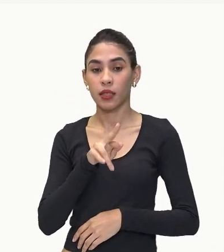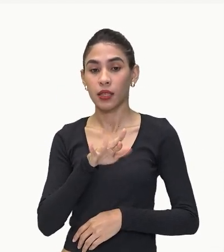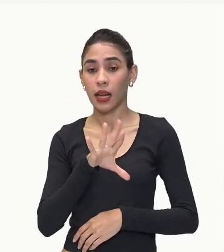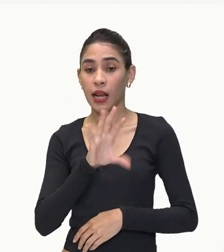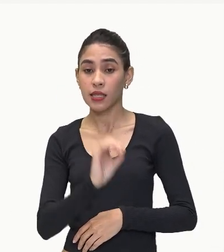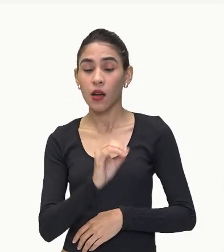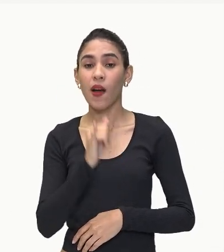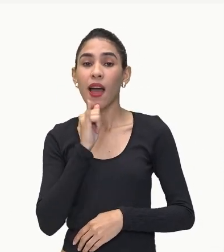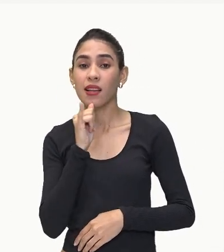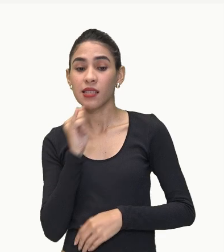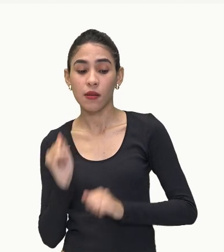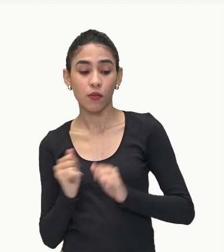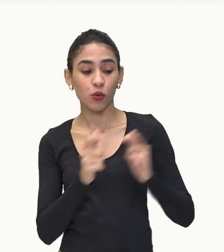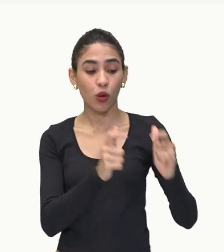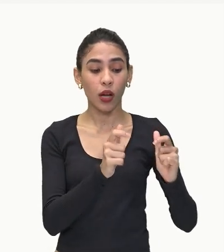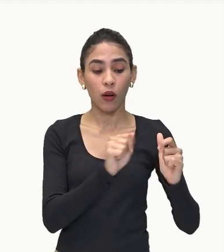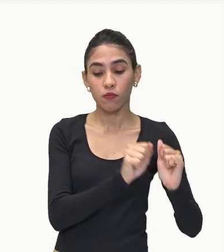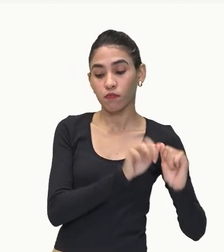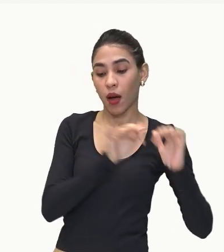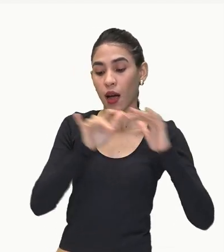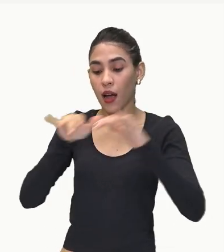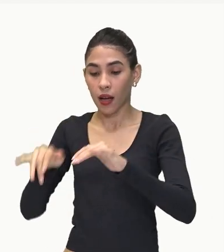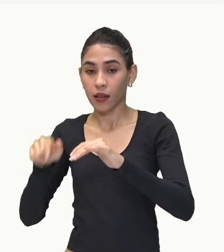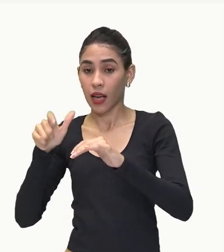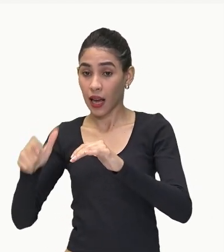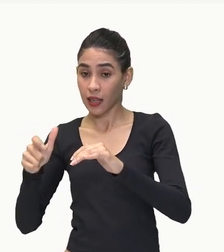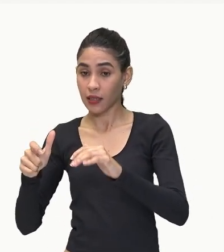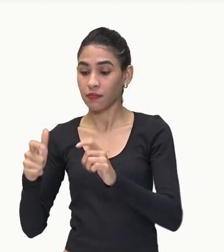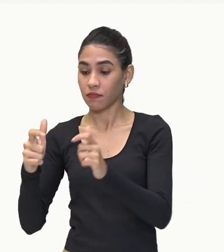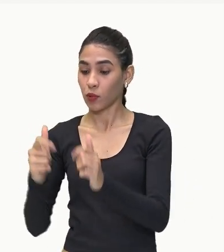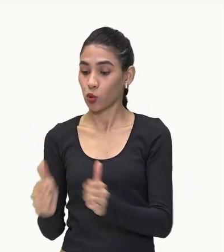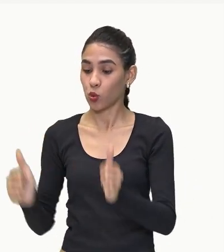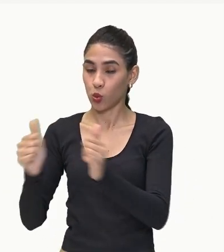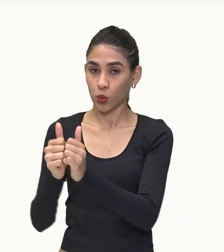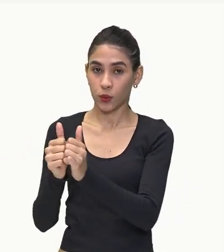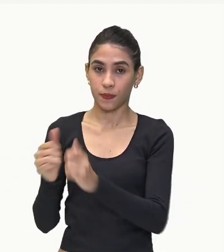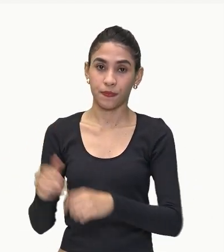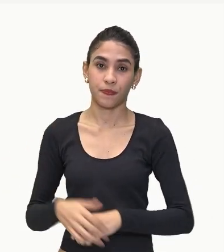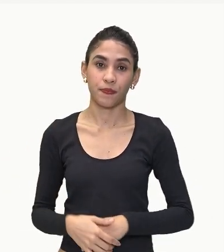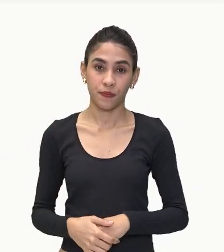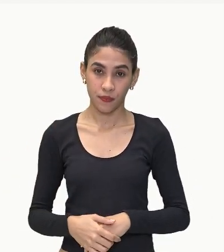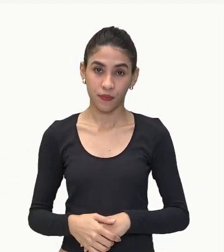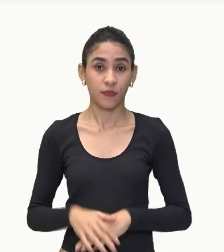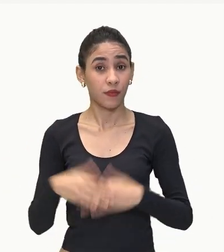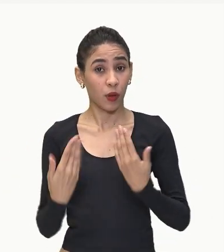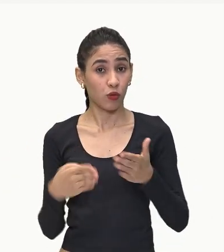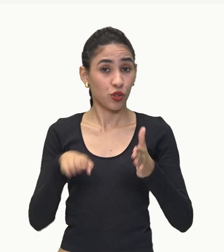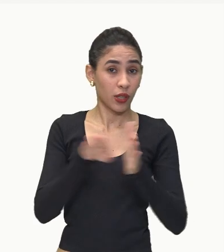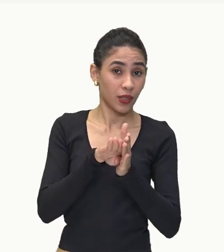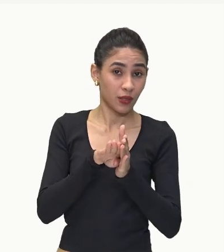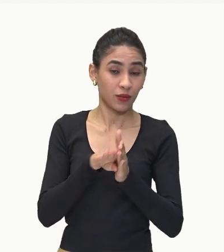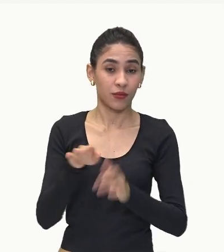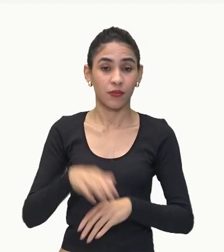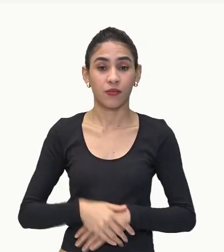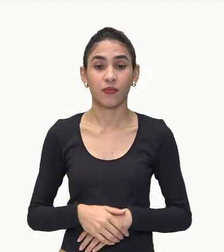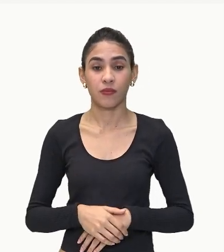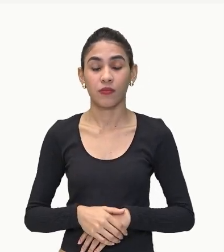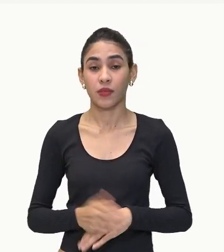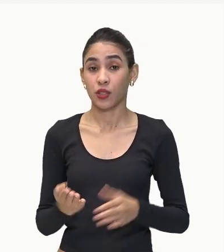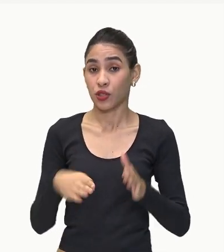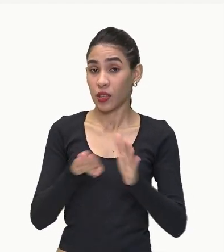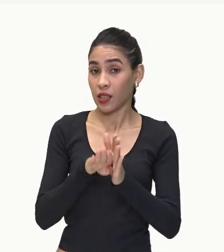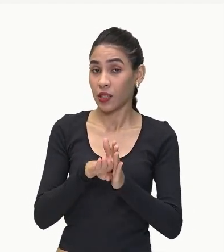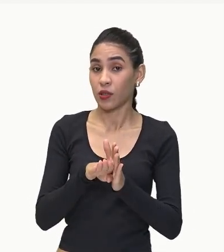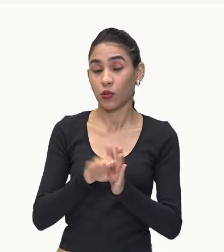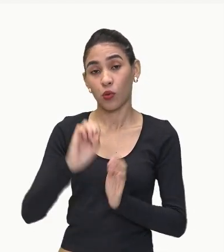outro E acabam ali Se juntando Com aqueles indivíduos Dessa população Né? Então está chegando Ali ó Espécies